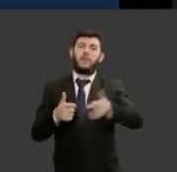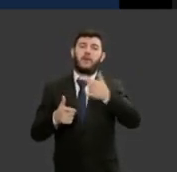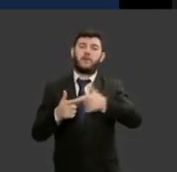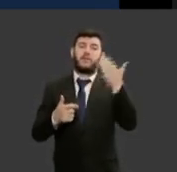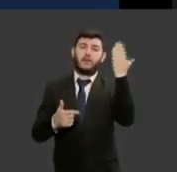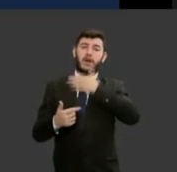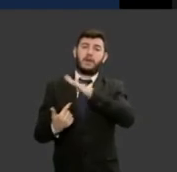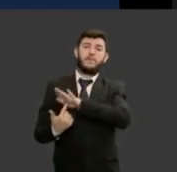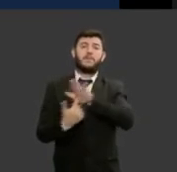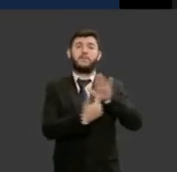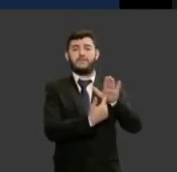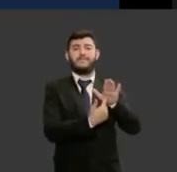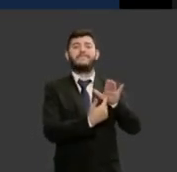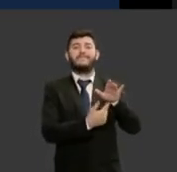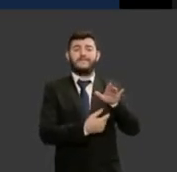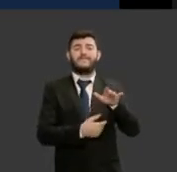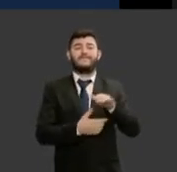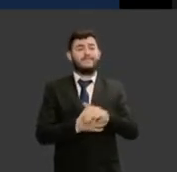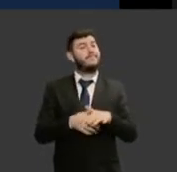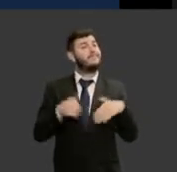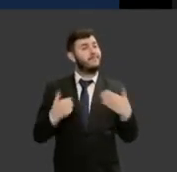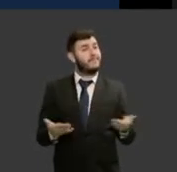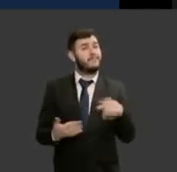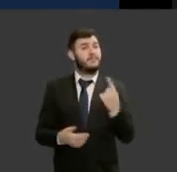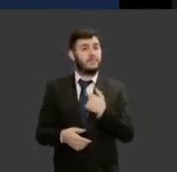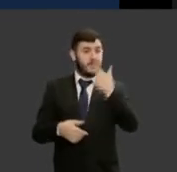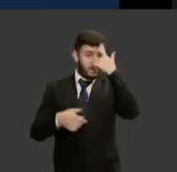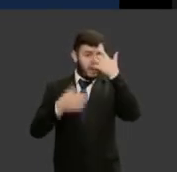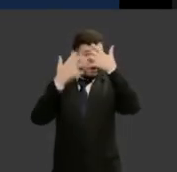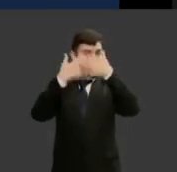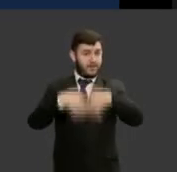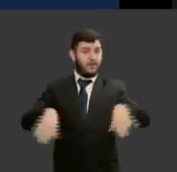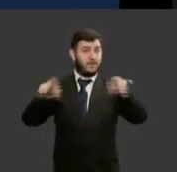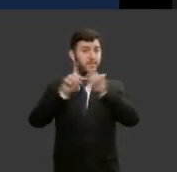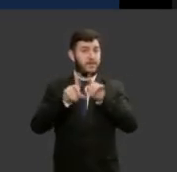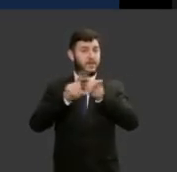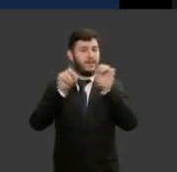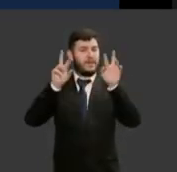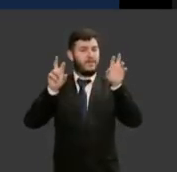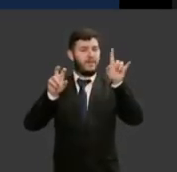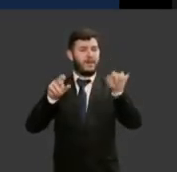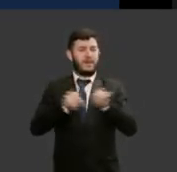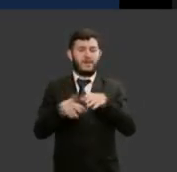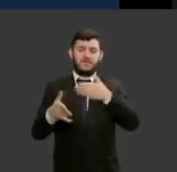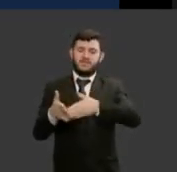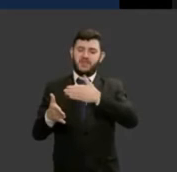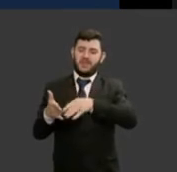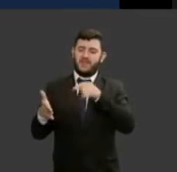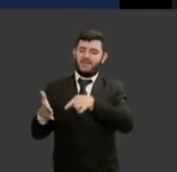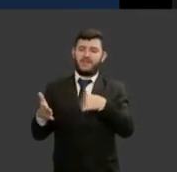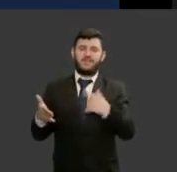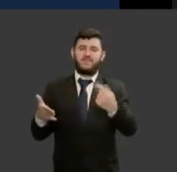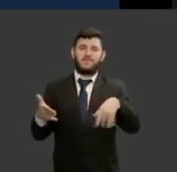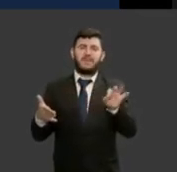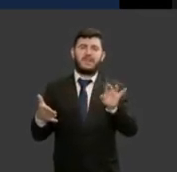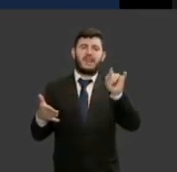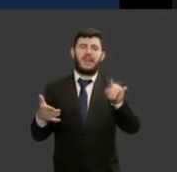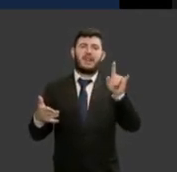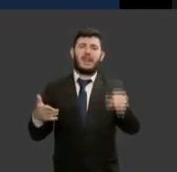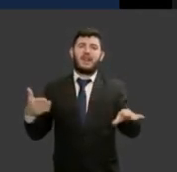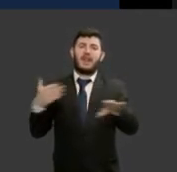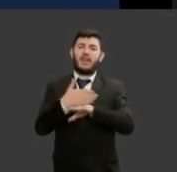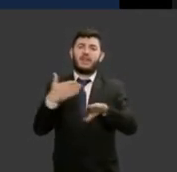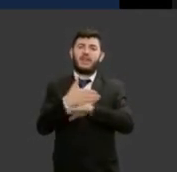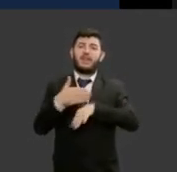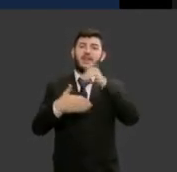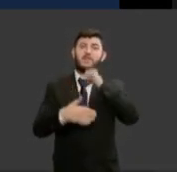apresentados temos que refletir sobre a criação de entraves desnecessários ao acesso da mulher nas carreiras